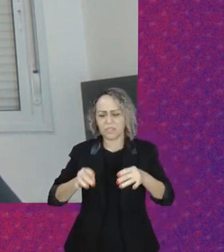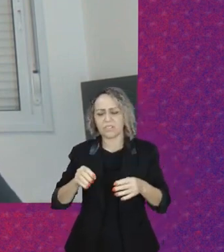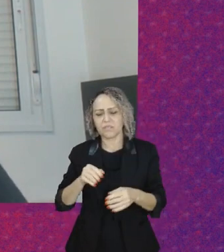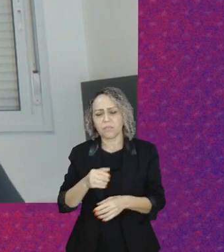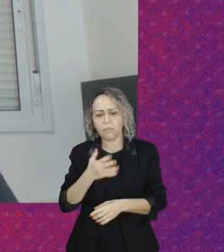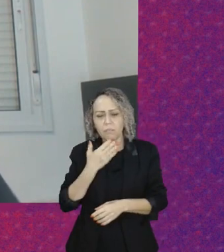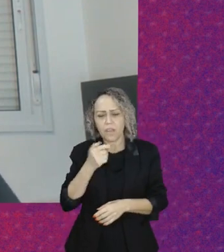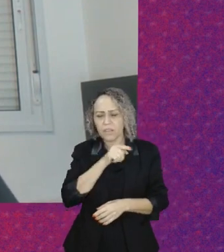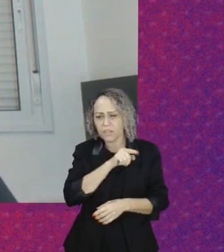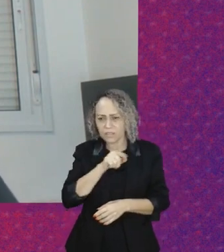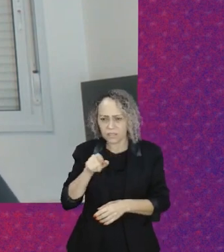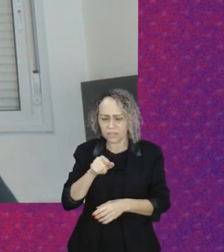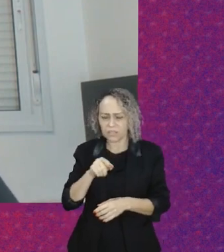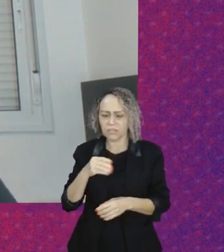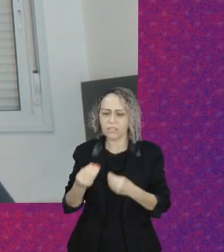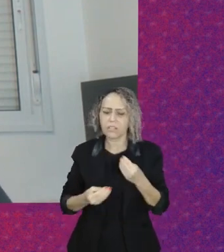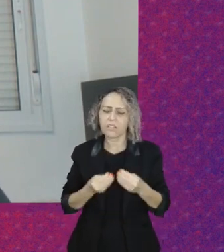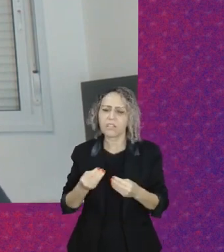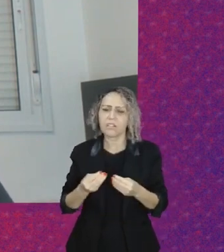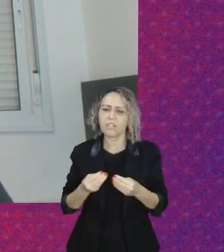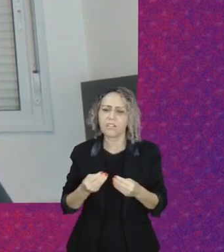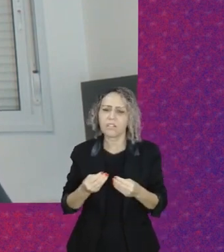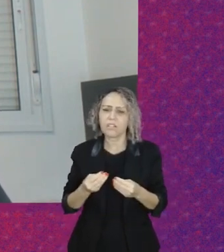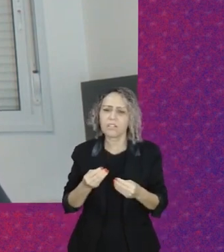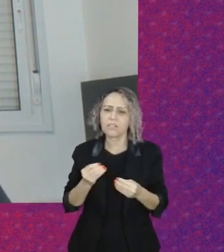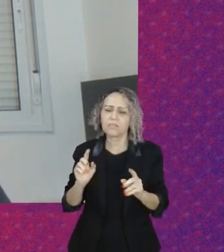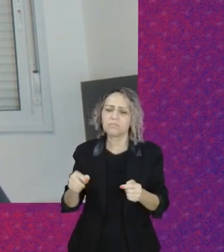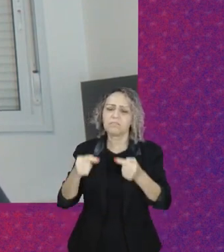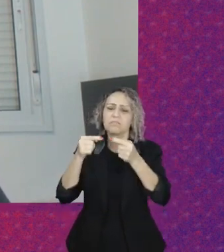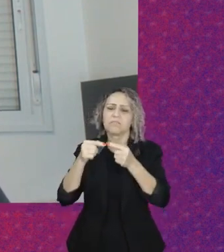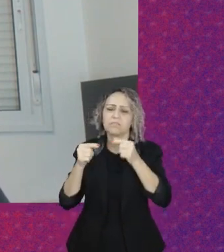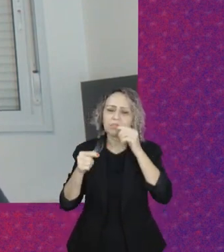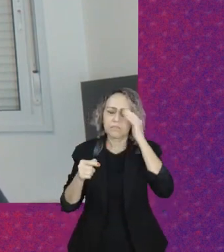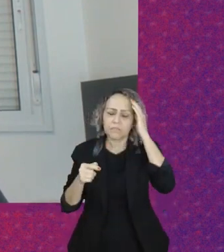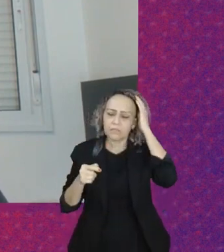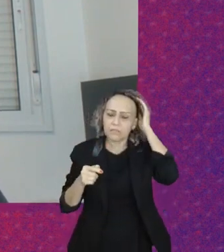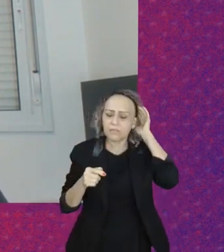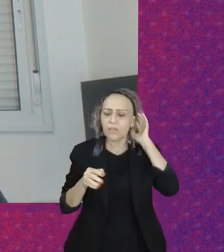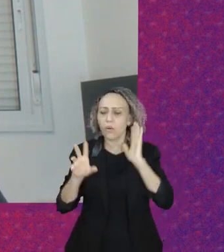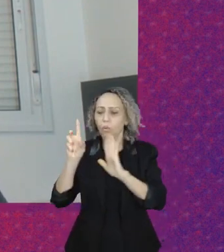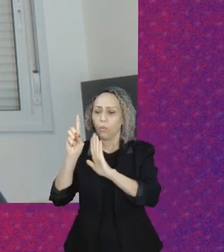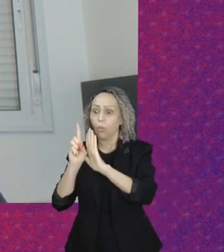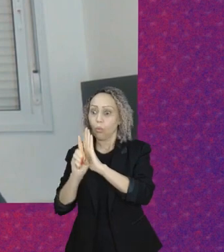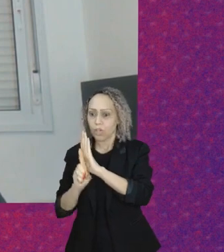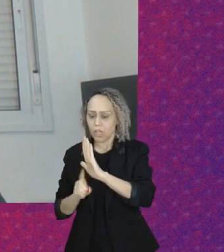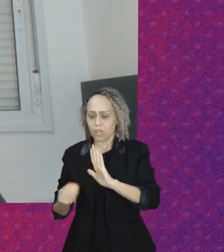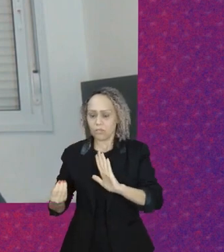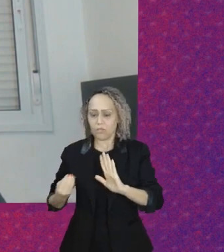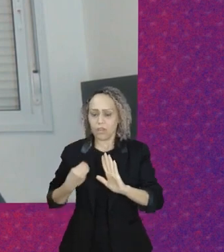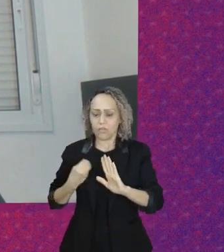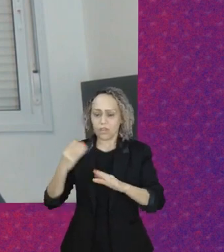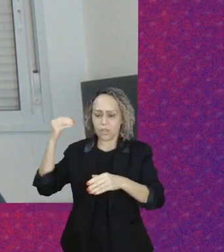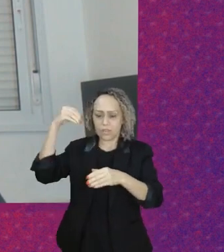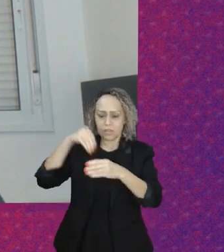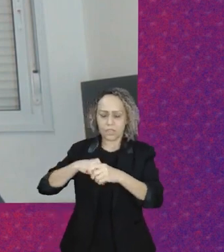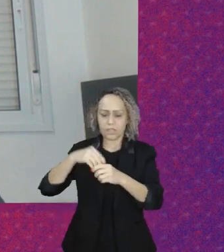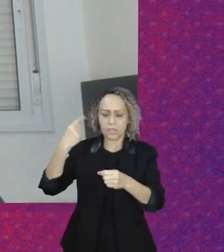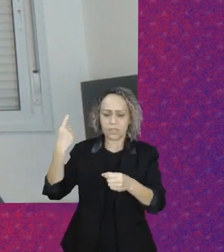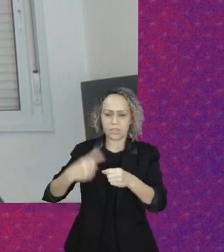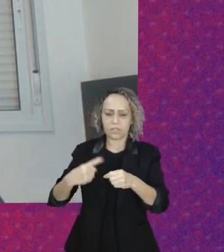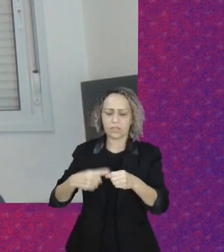isso tem tudo a ver com o direito à cidade. É claro que o jeito